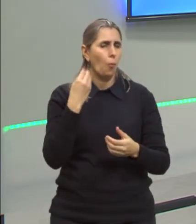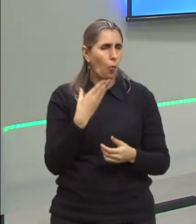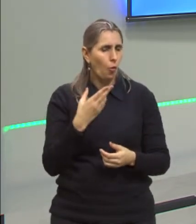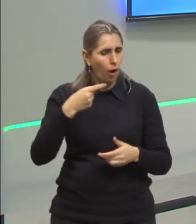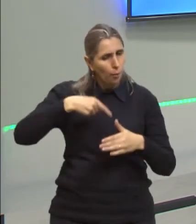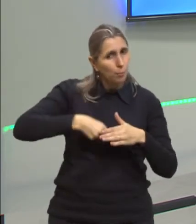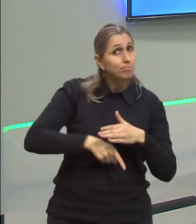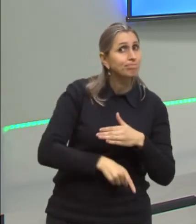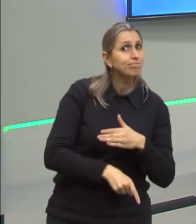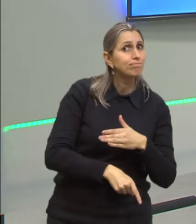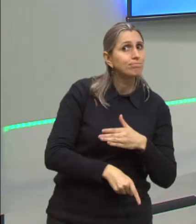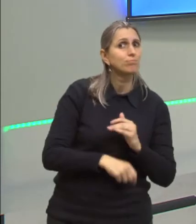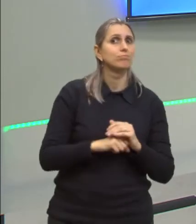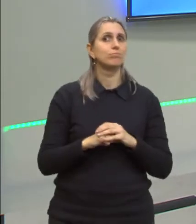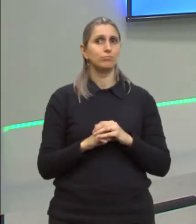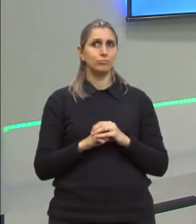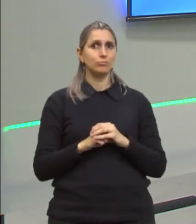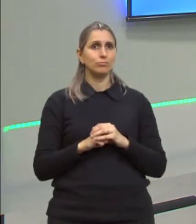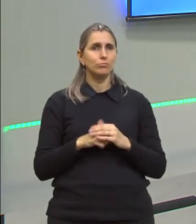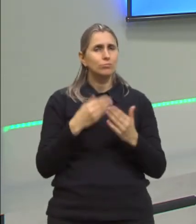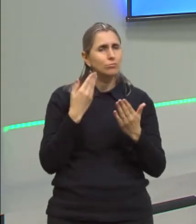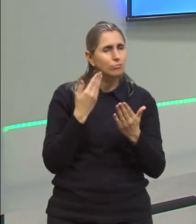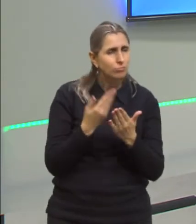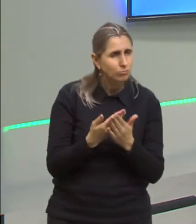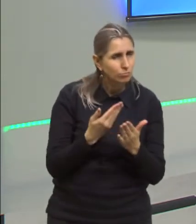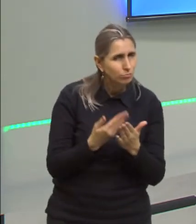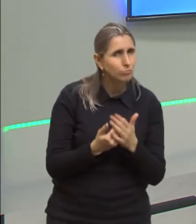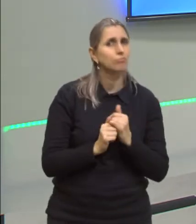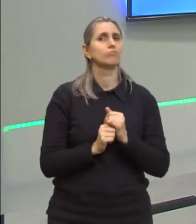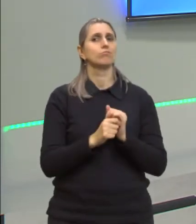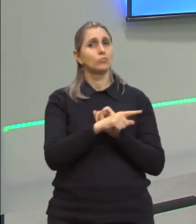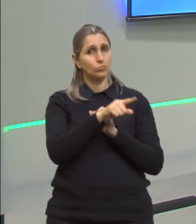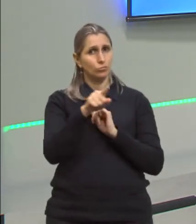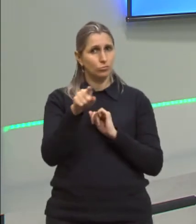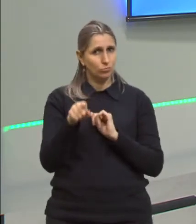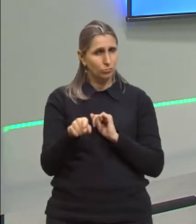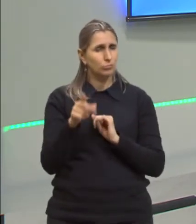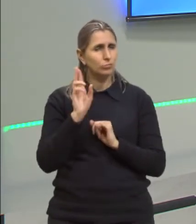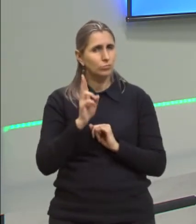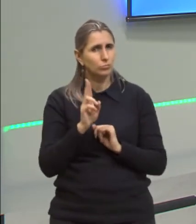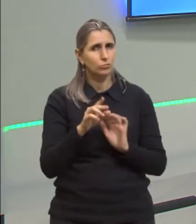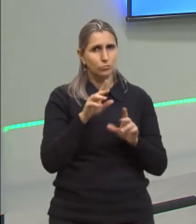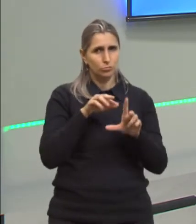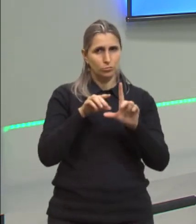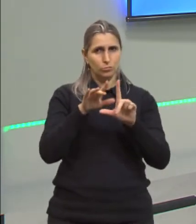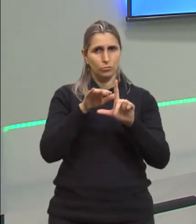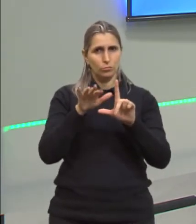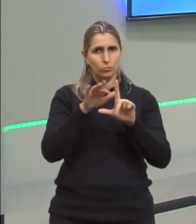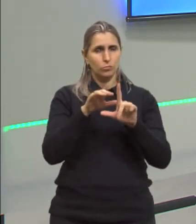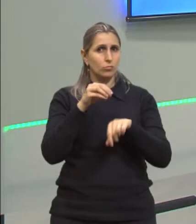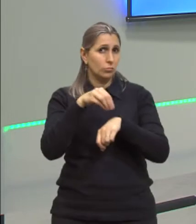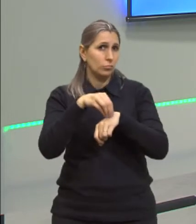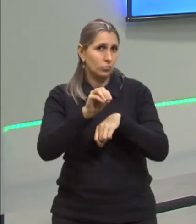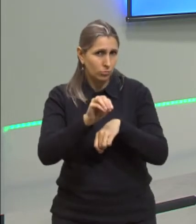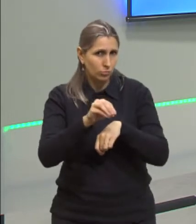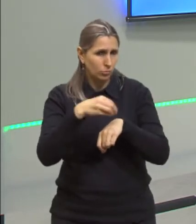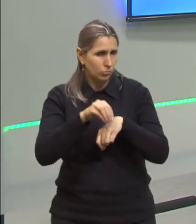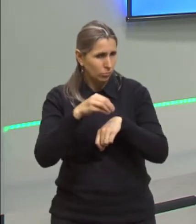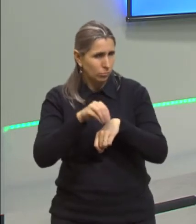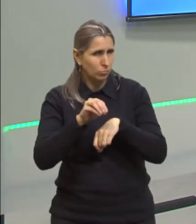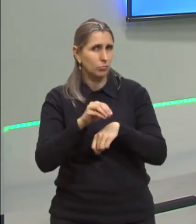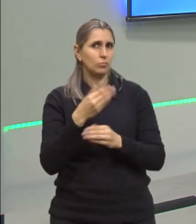aprofundasse os seus estudos, certo? Então, eu sempre deixo alguma dica aí, uma aula